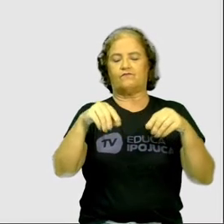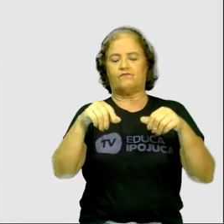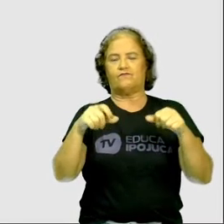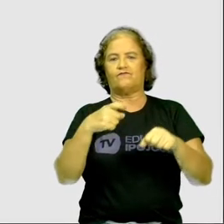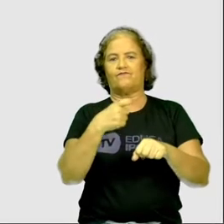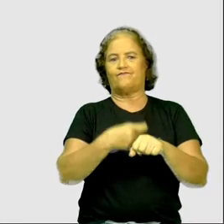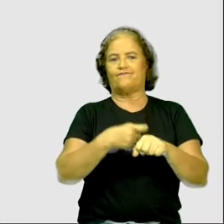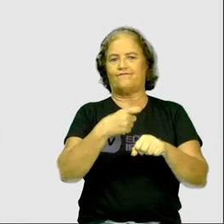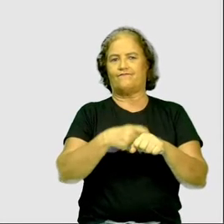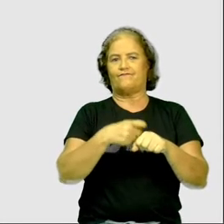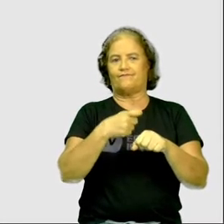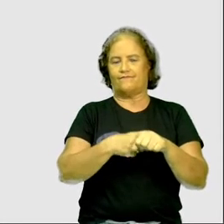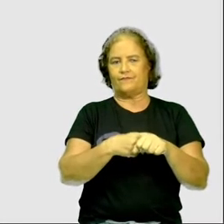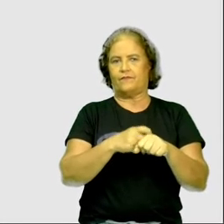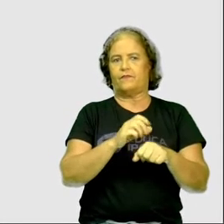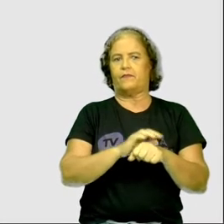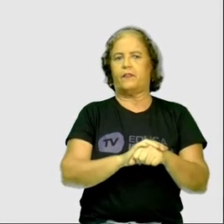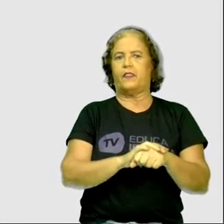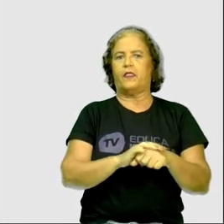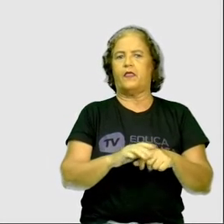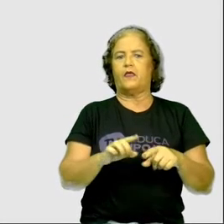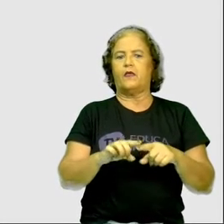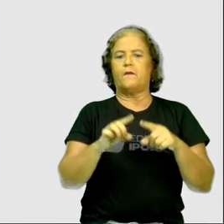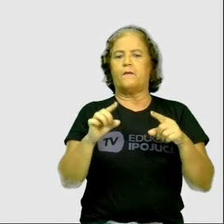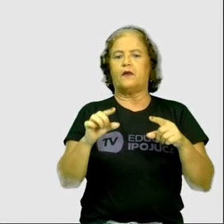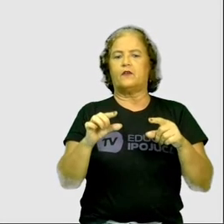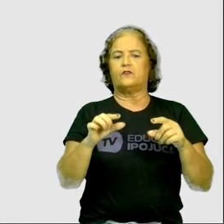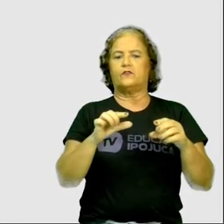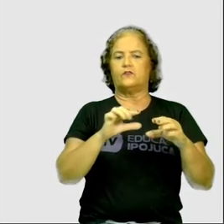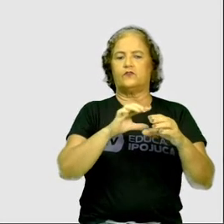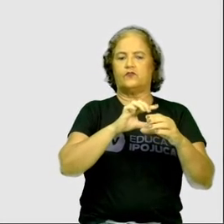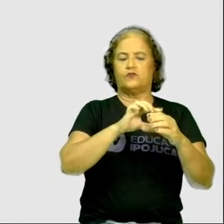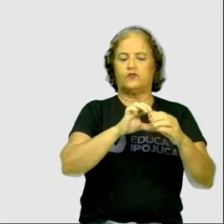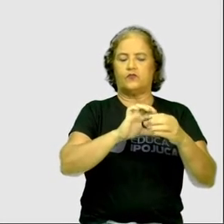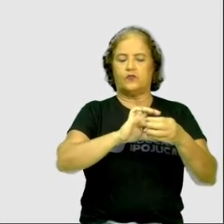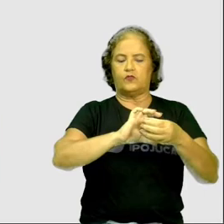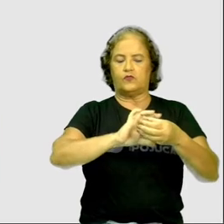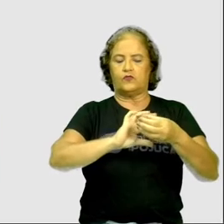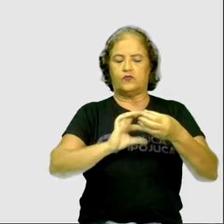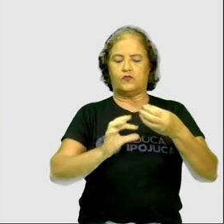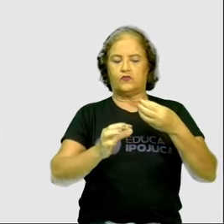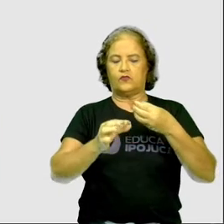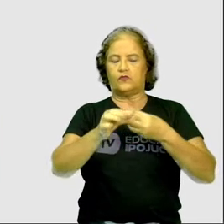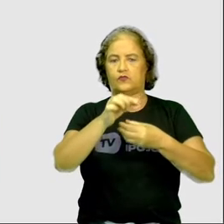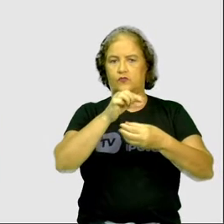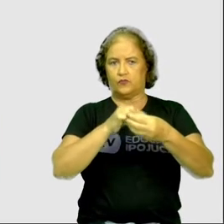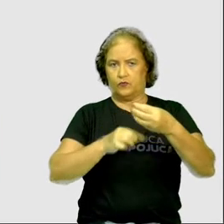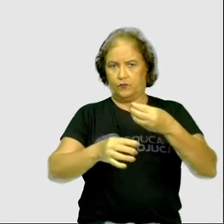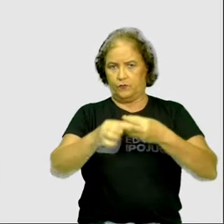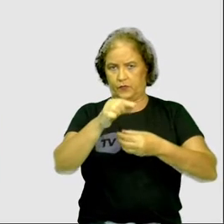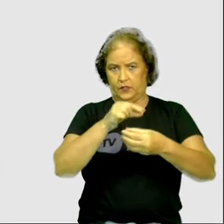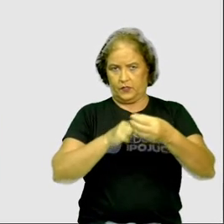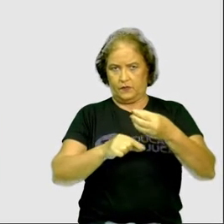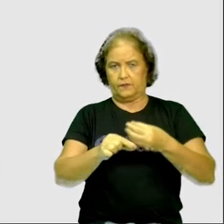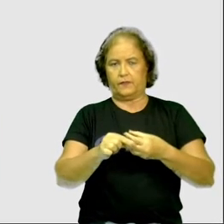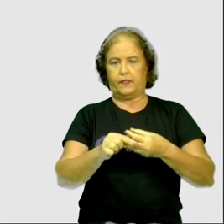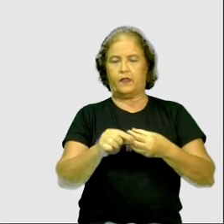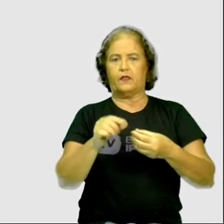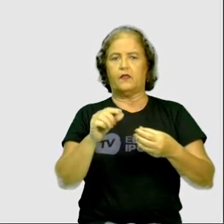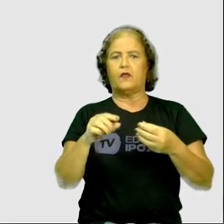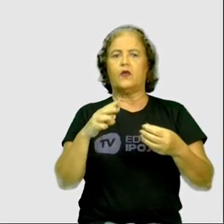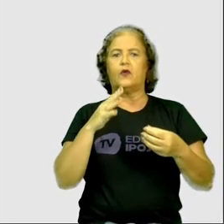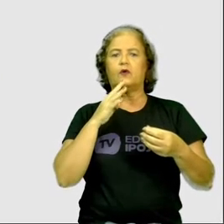ele é o maior planeta do nosso sistema solar. E ele é chamado de gigante gasoso, porque a sua composição